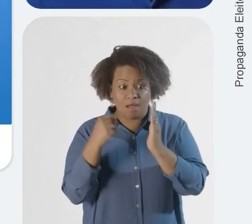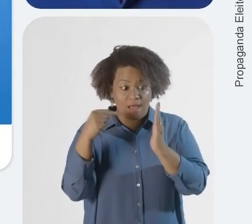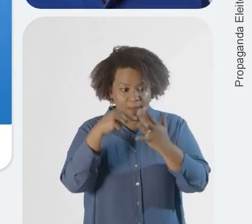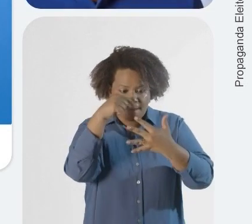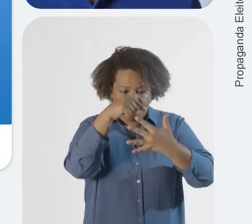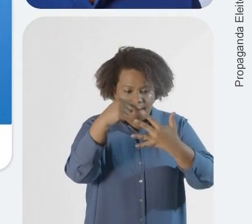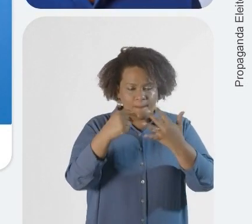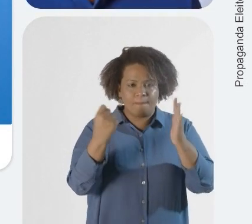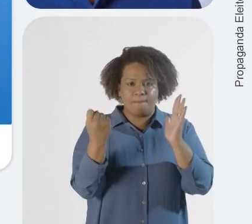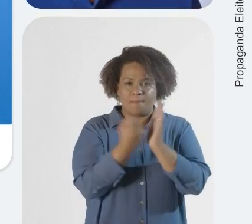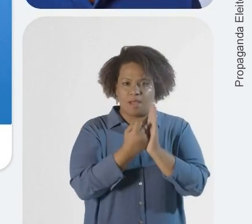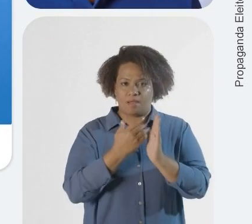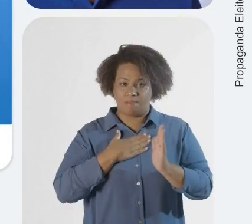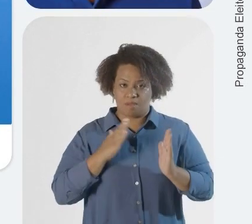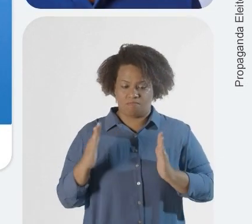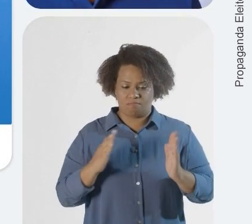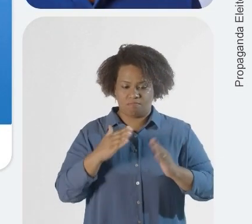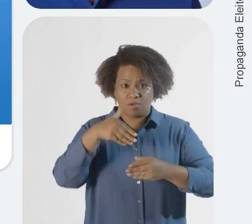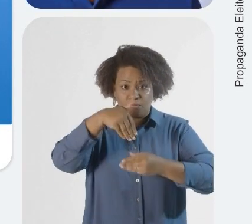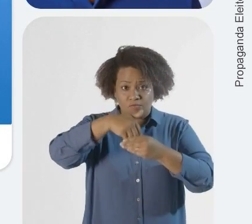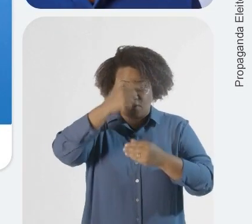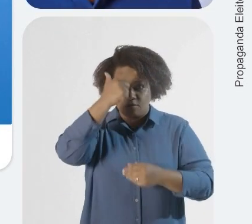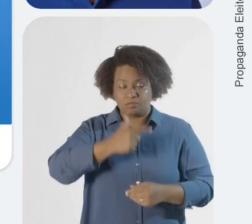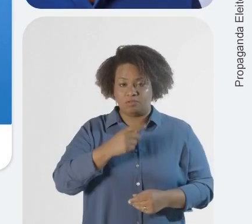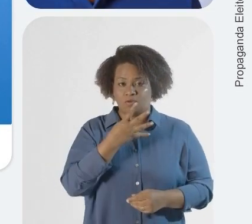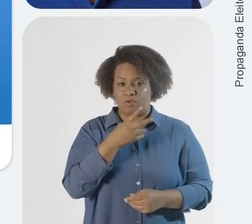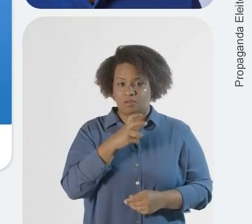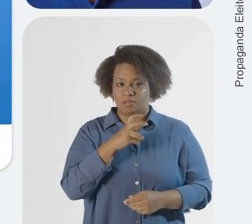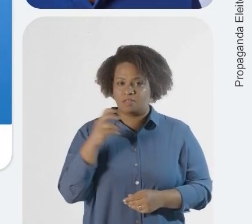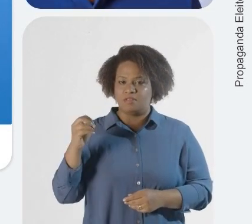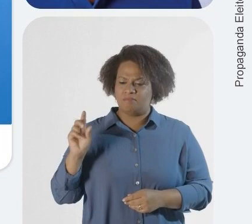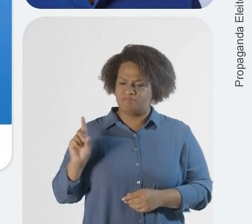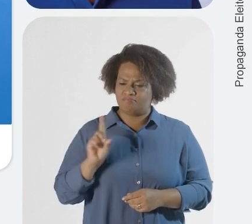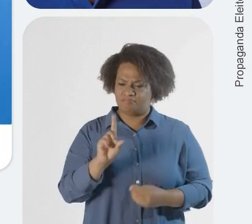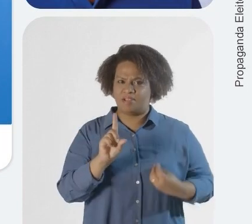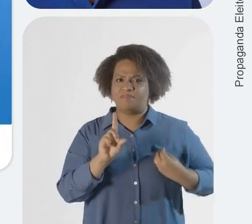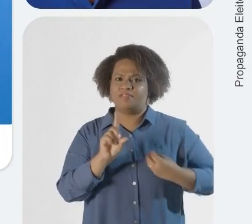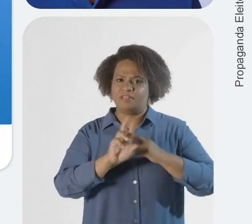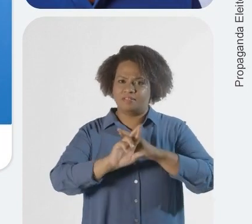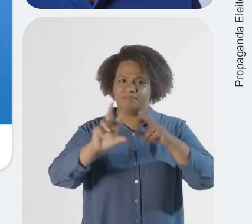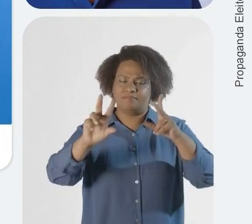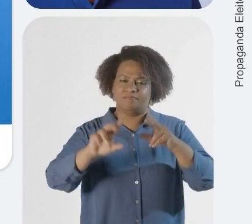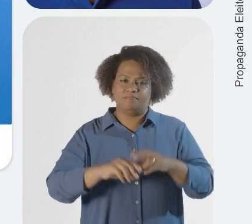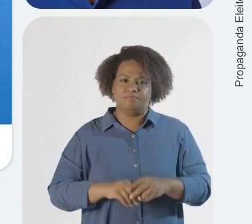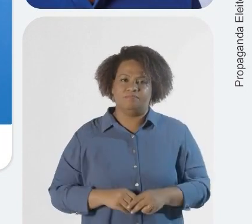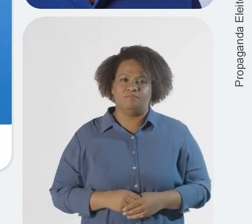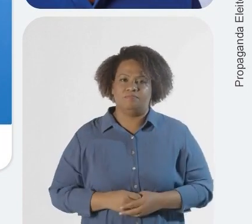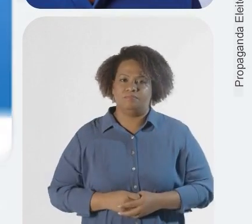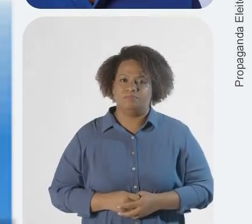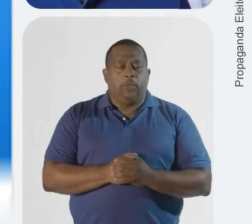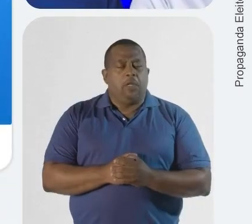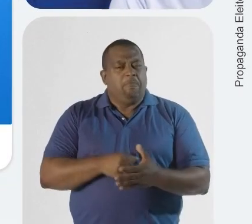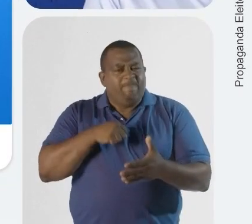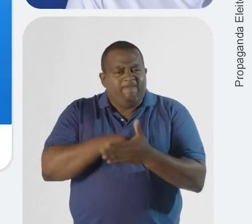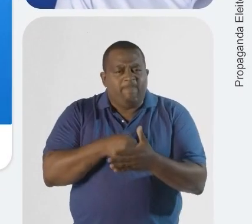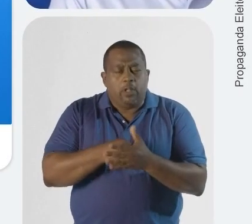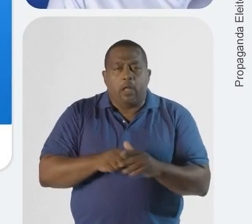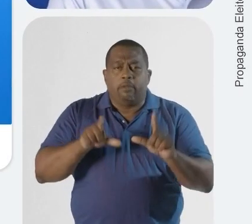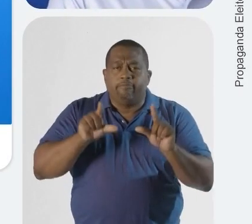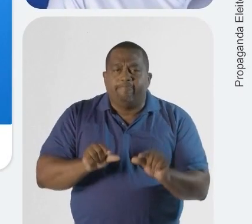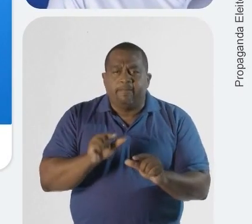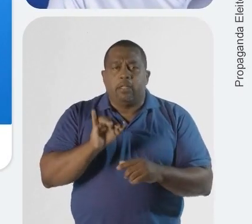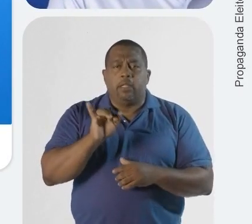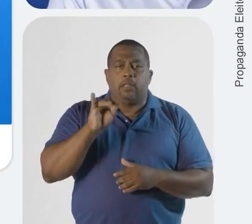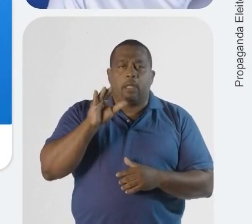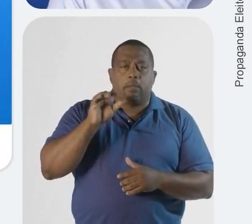Essas são as marcas do meu mandato. Vote Paulo Câmara 45, 500. Presença que faz a diferença. Lutei